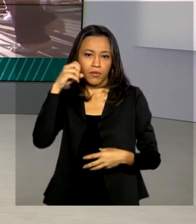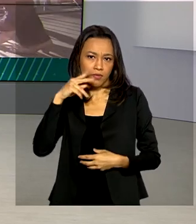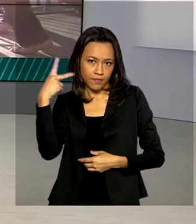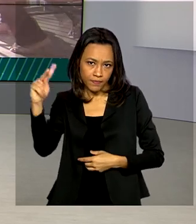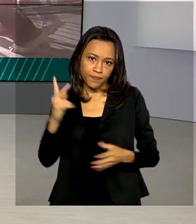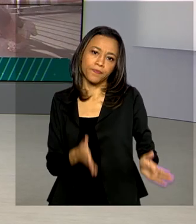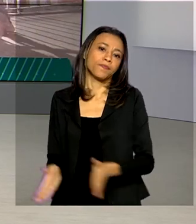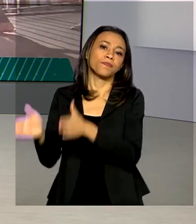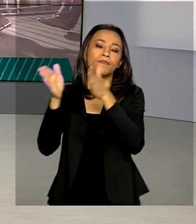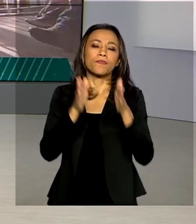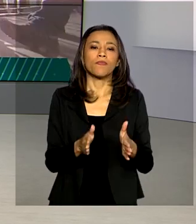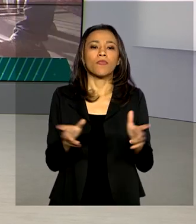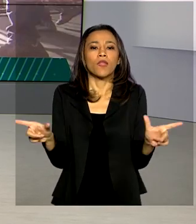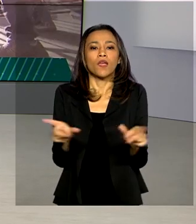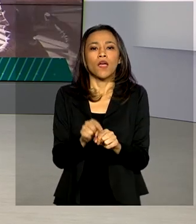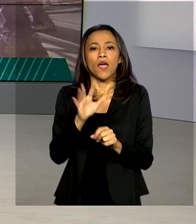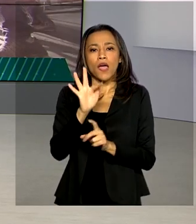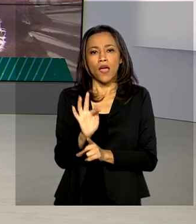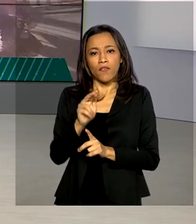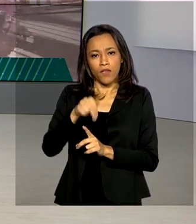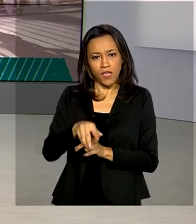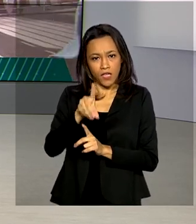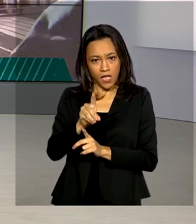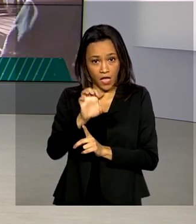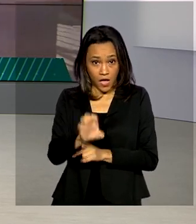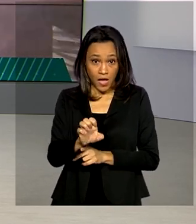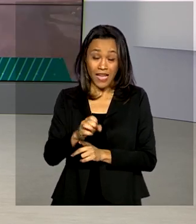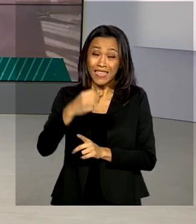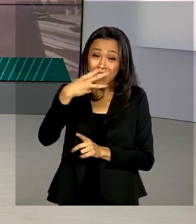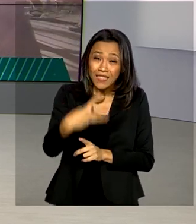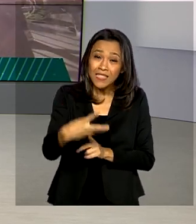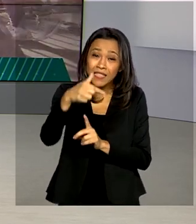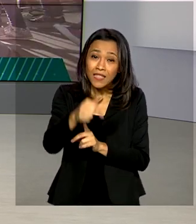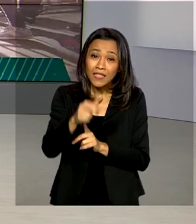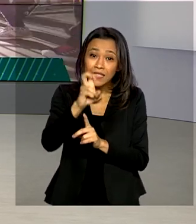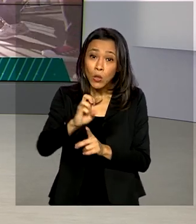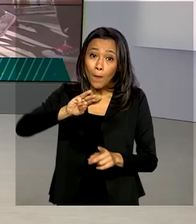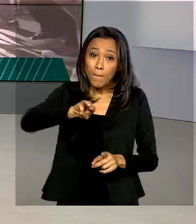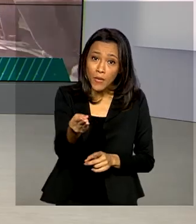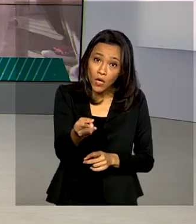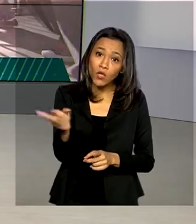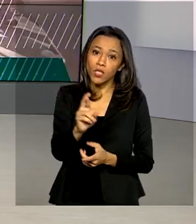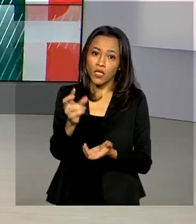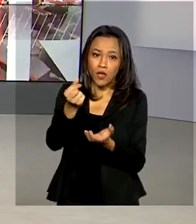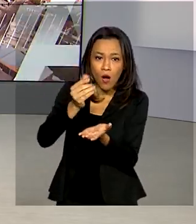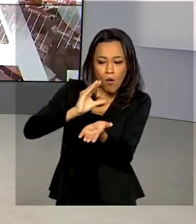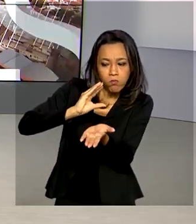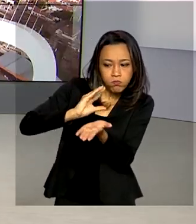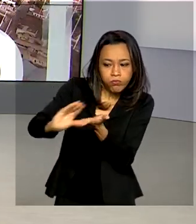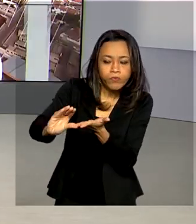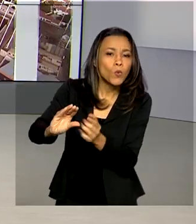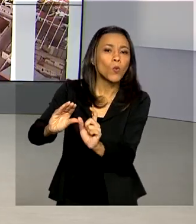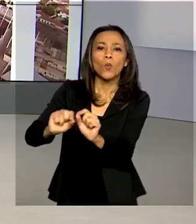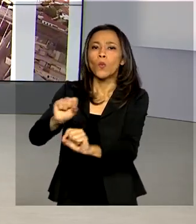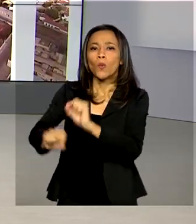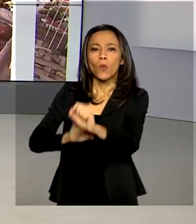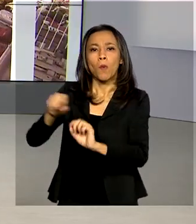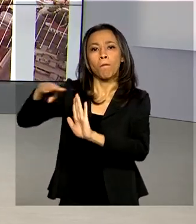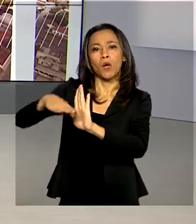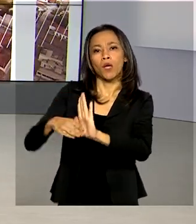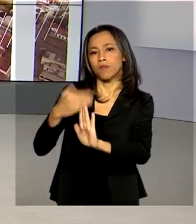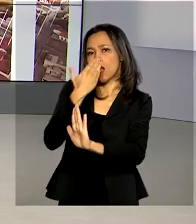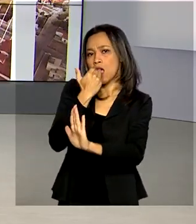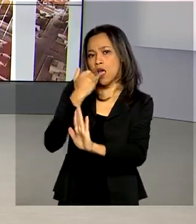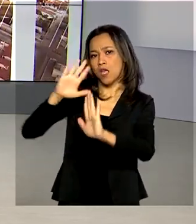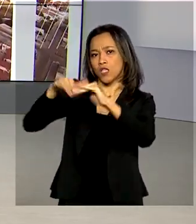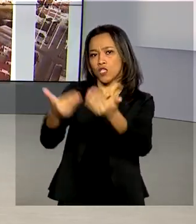O FNDE repassou mais 375 milhões de reais para o Programa Nacional de Alimentação Escolar. Essa